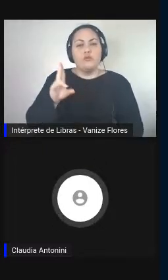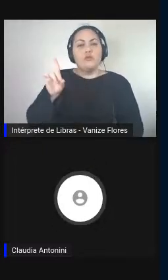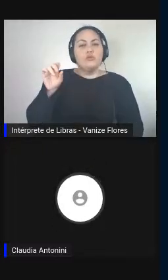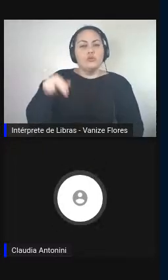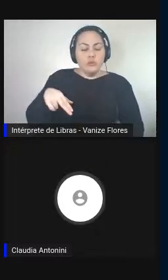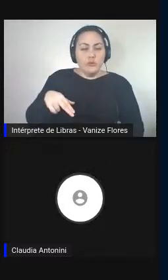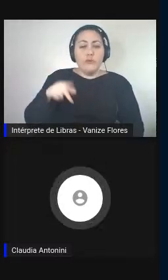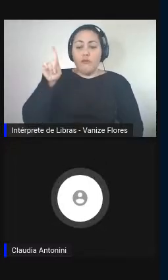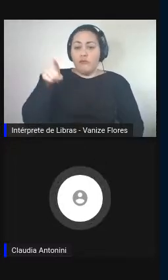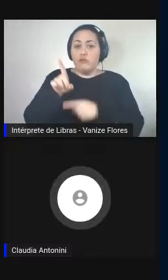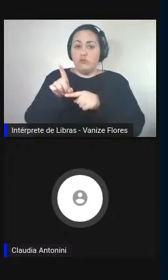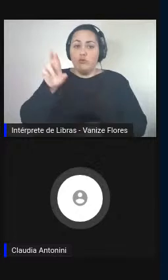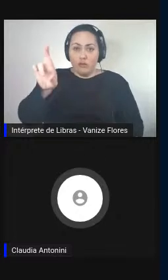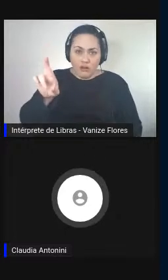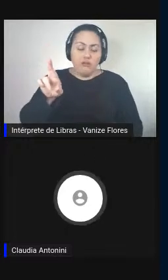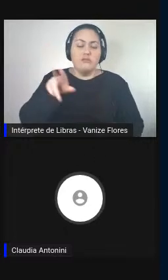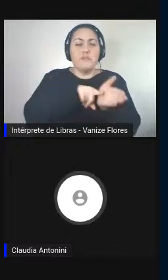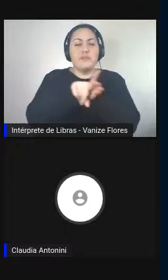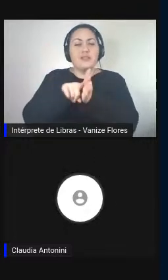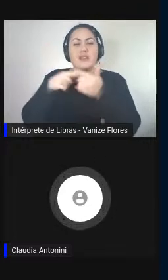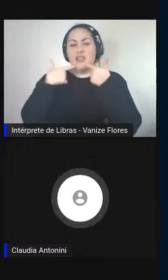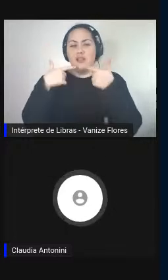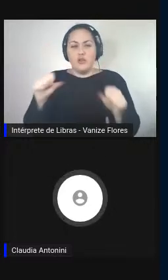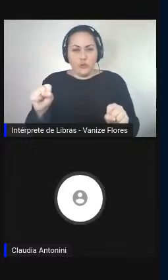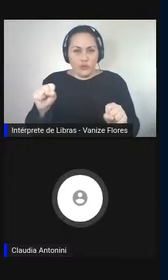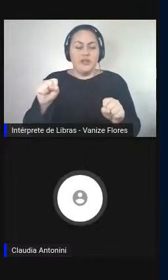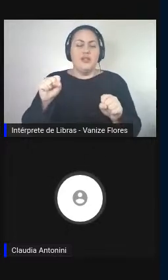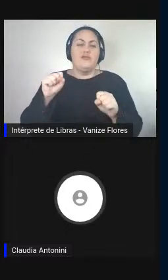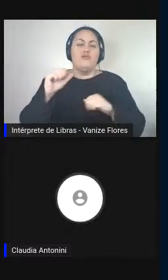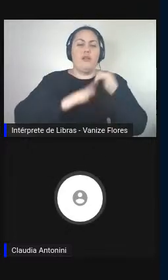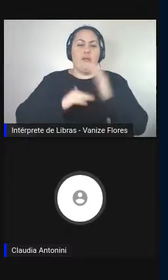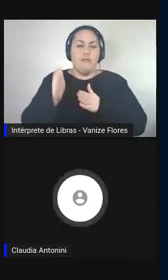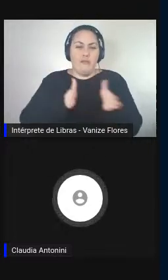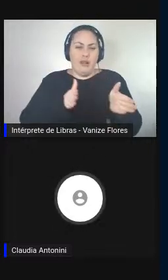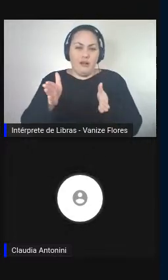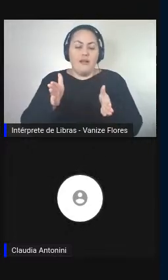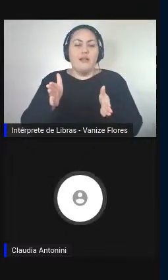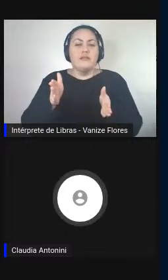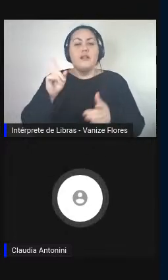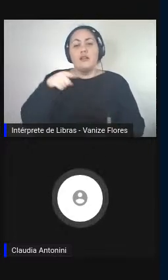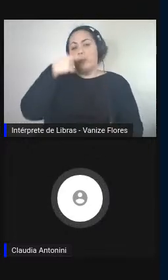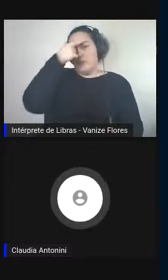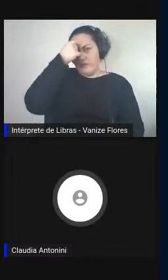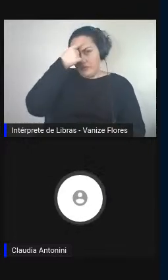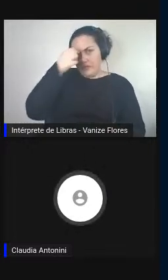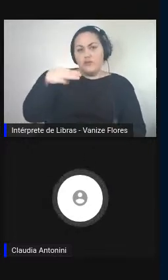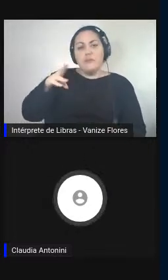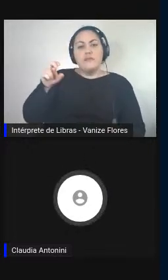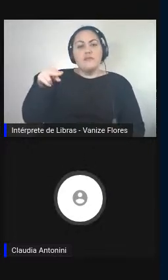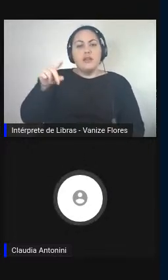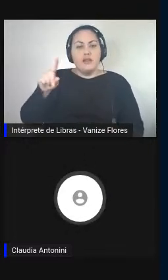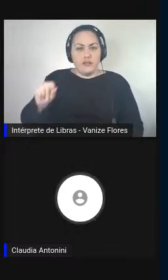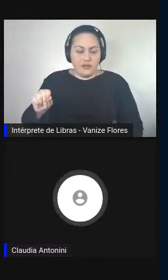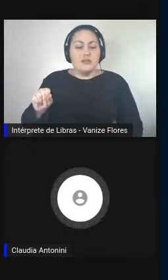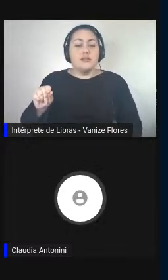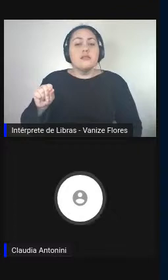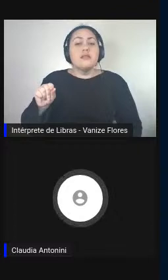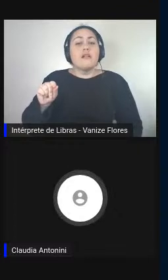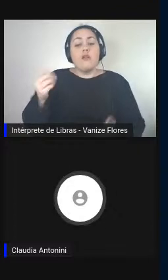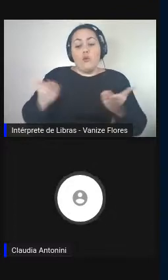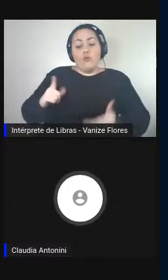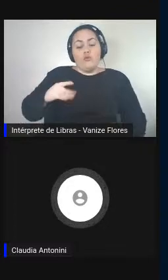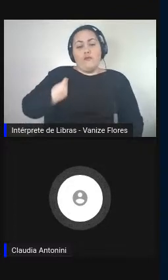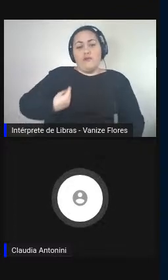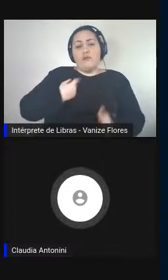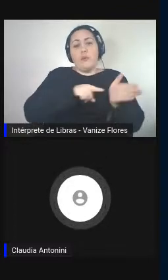doutorado em pesquisa linguística aplicada na Universidade de Mainz, atualmente a sua pesquisa se concentra